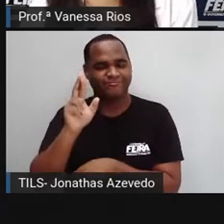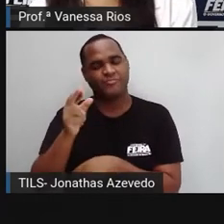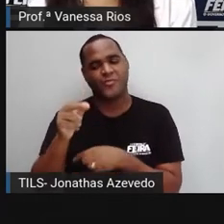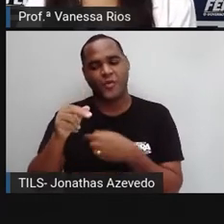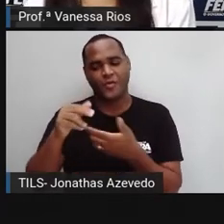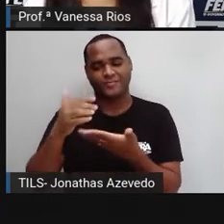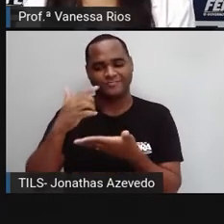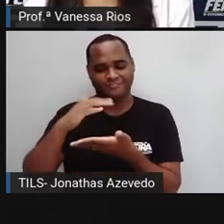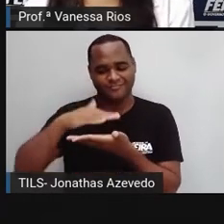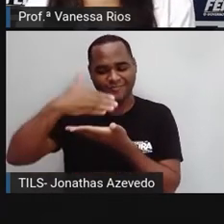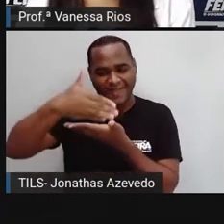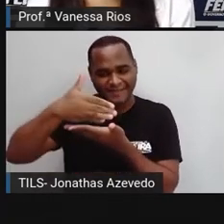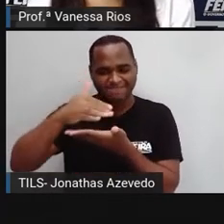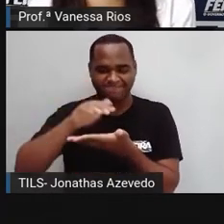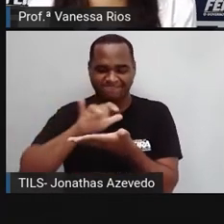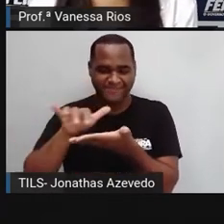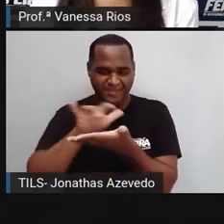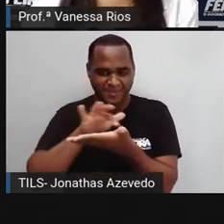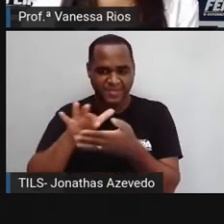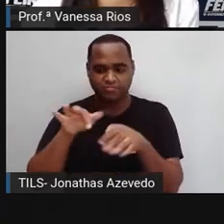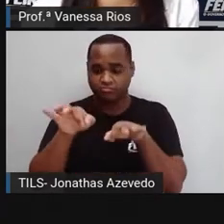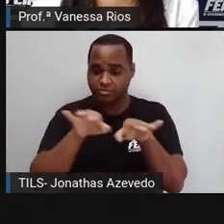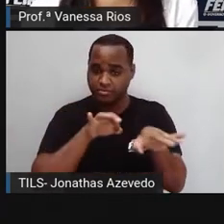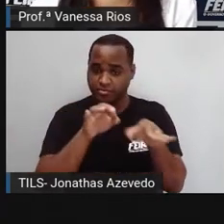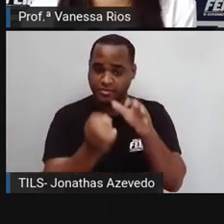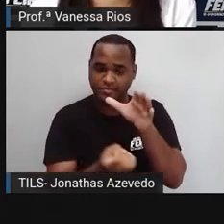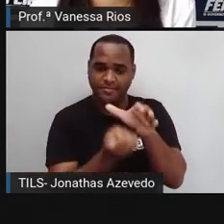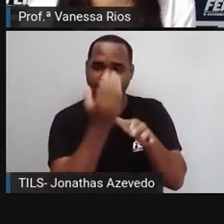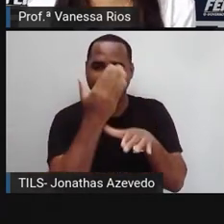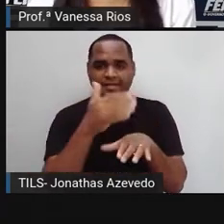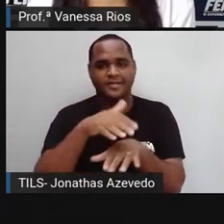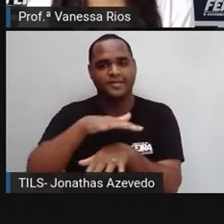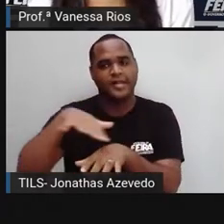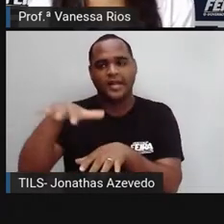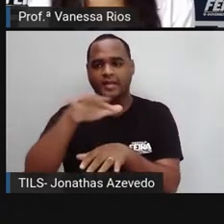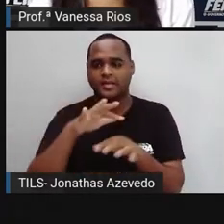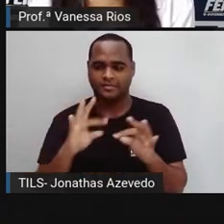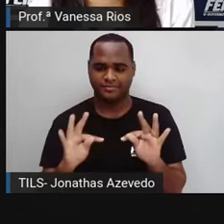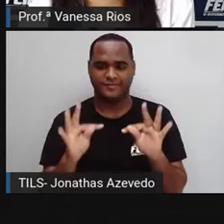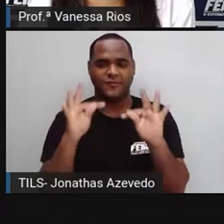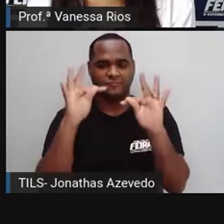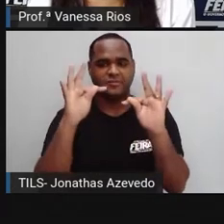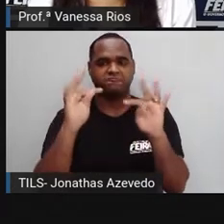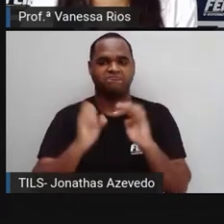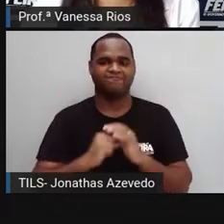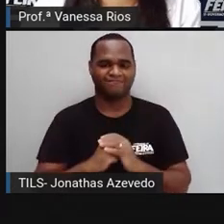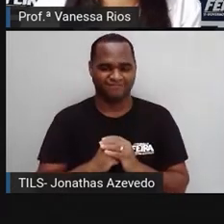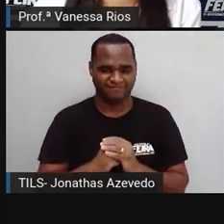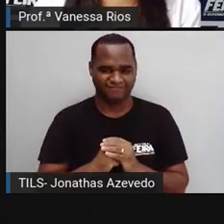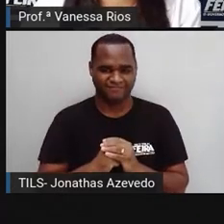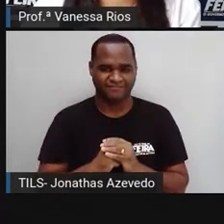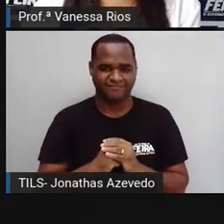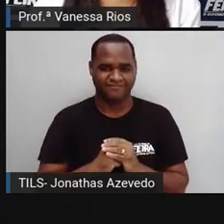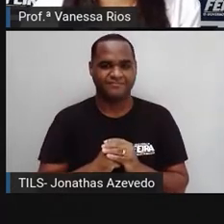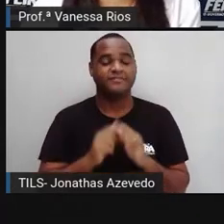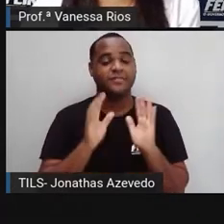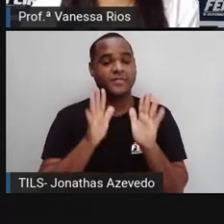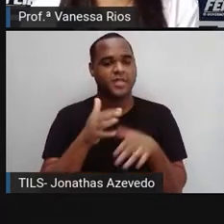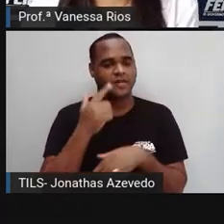empreendedoras por terem inovado no ramo da tecnologia. Já ouviram falar aí